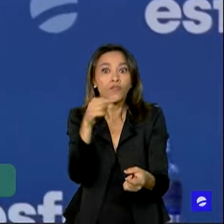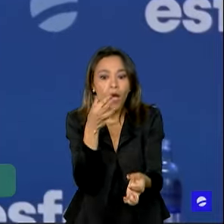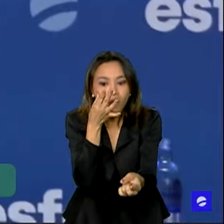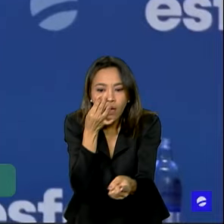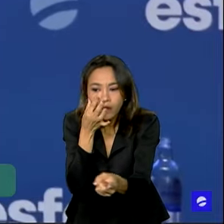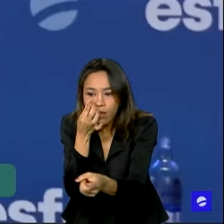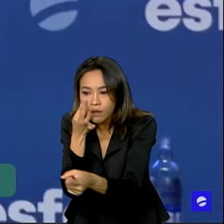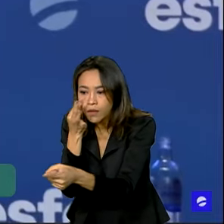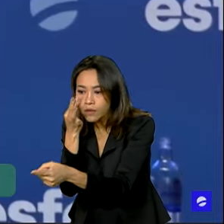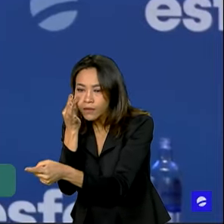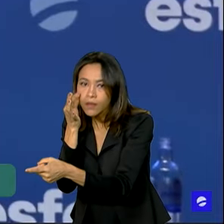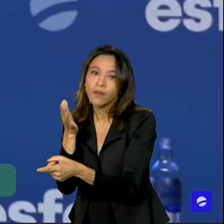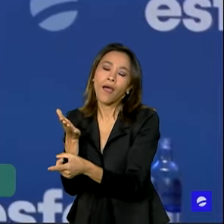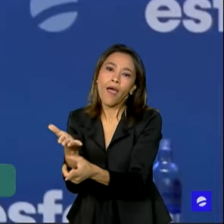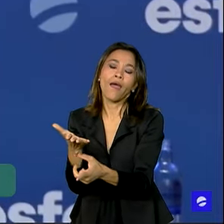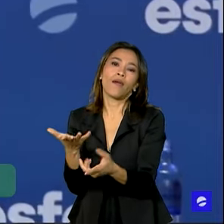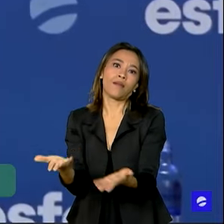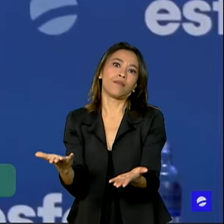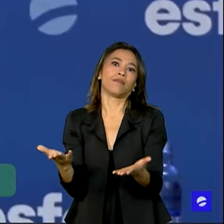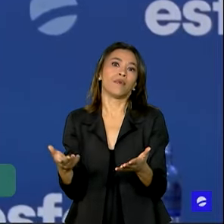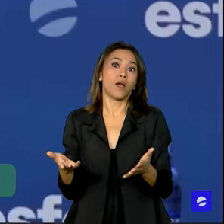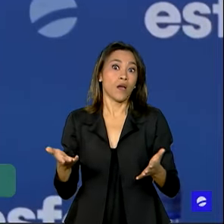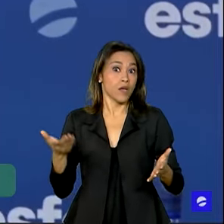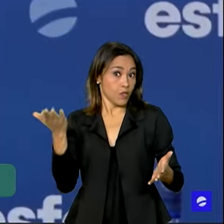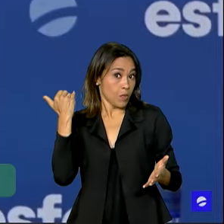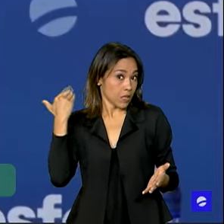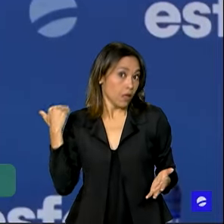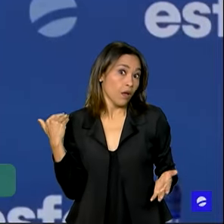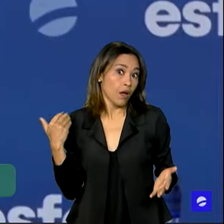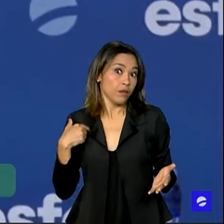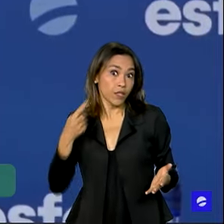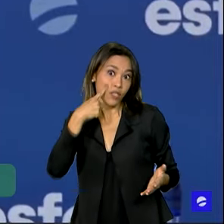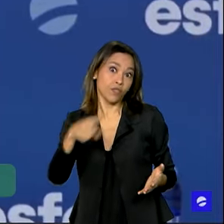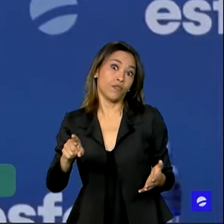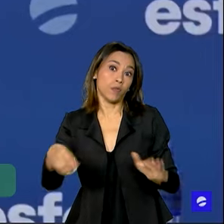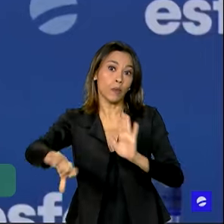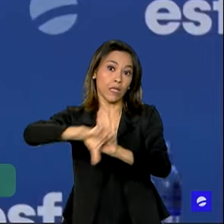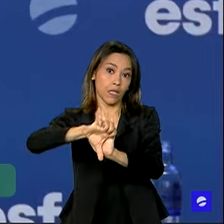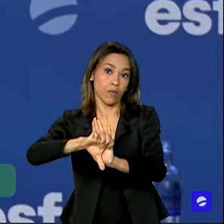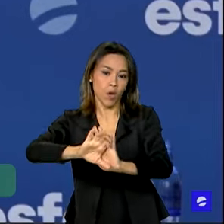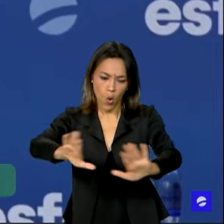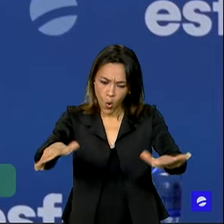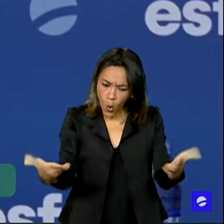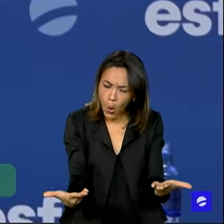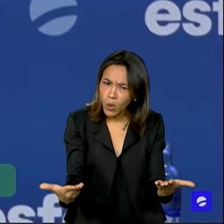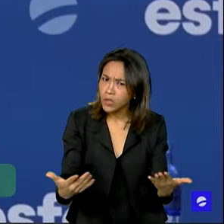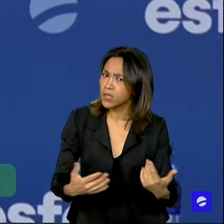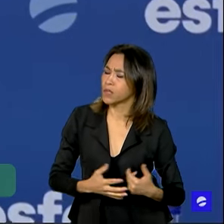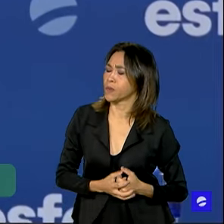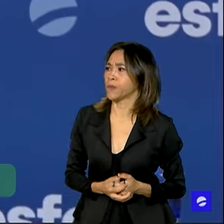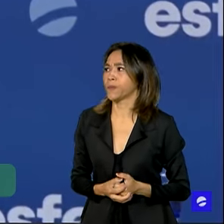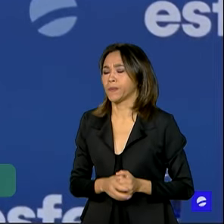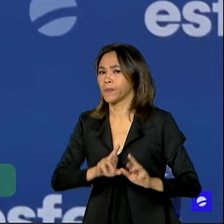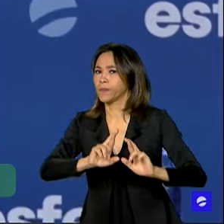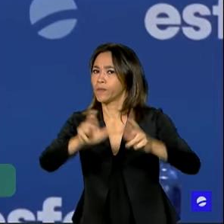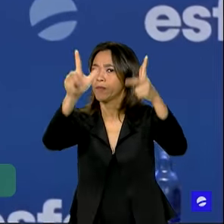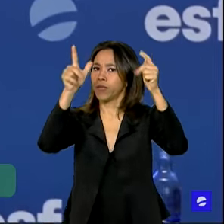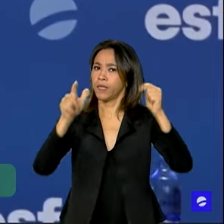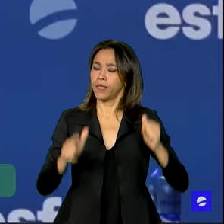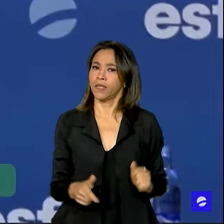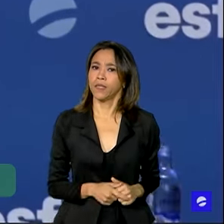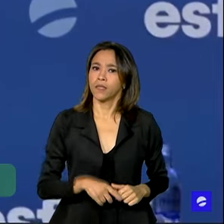o cenário era fundamentalmente um cenário físico onde se processava a criminalidade. Hoje a criminalidade se dá